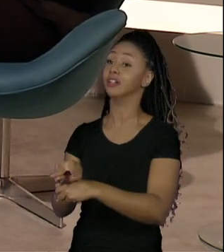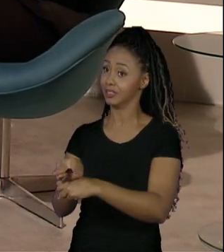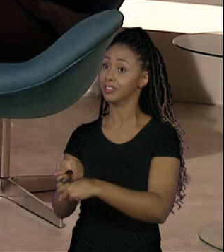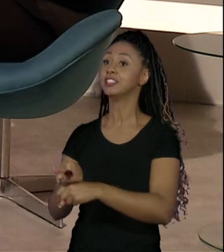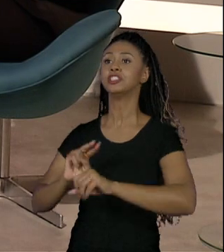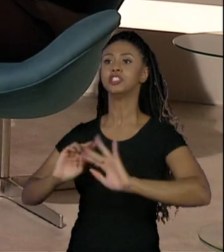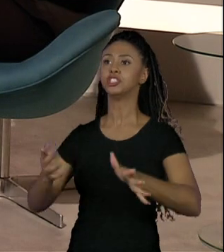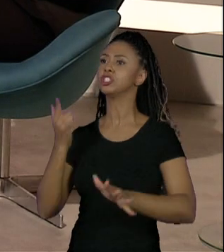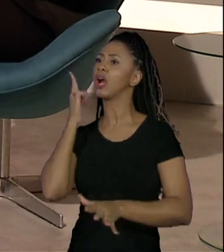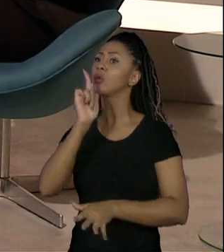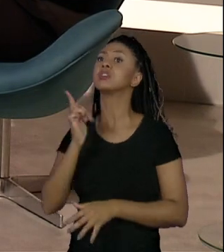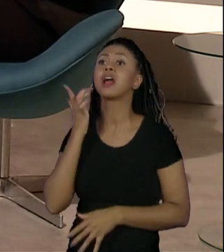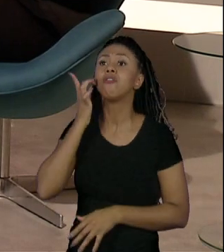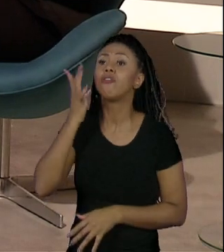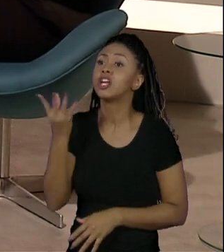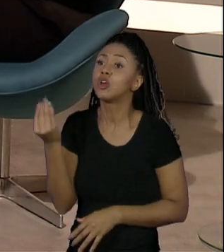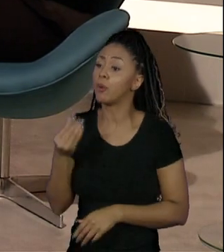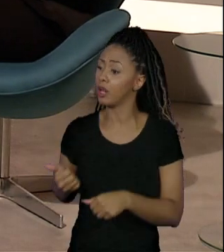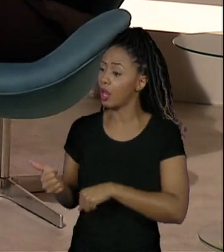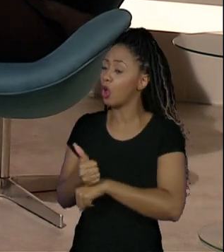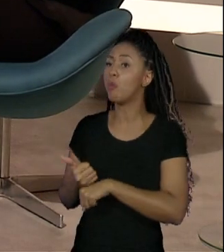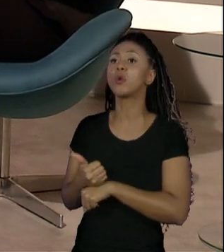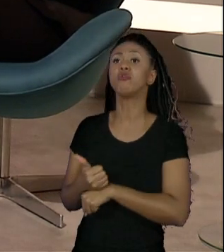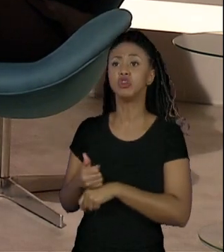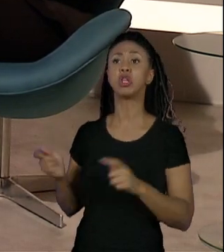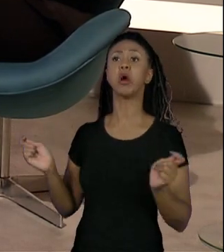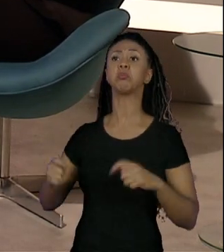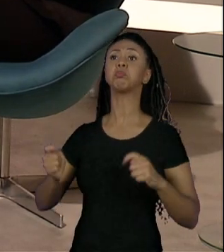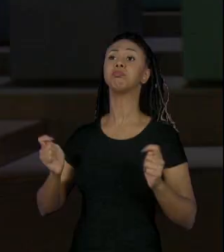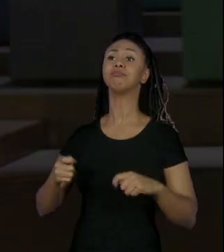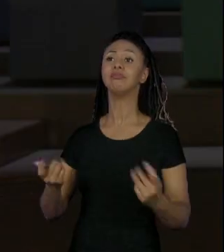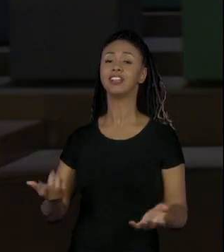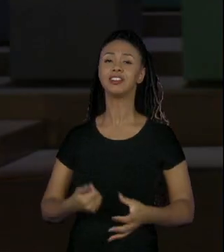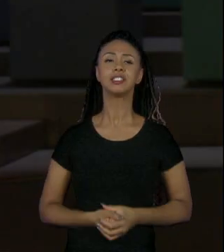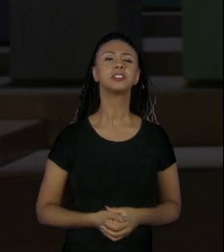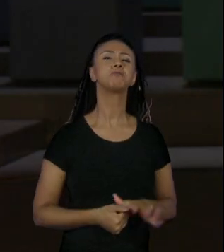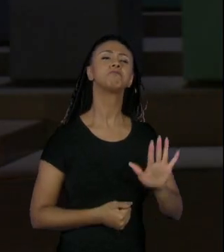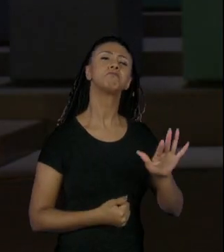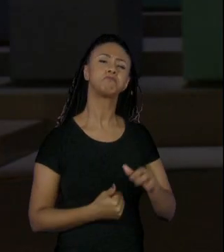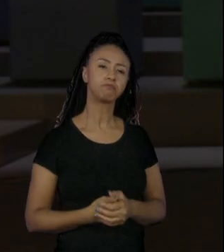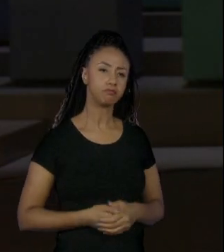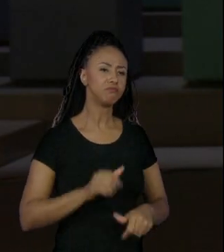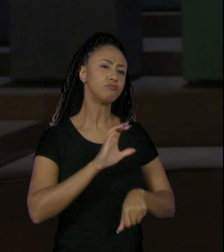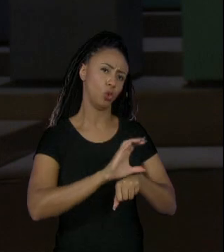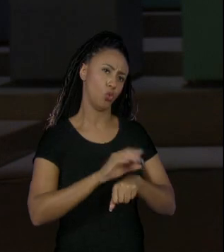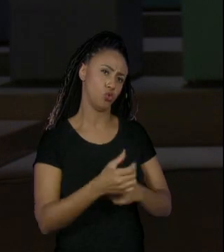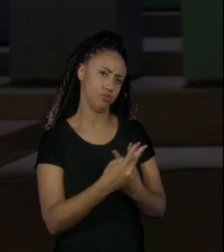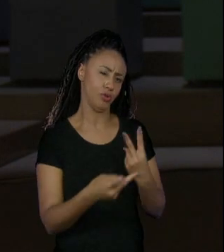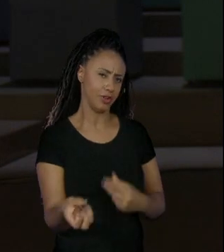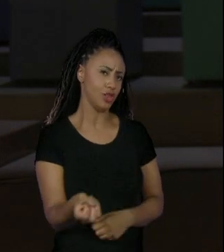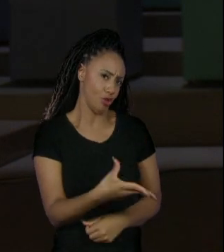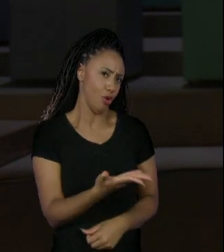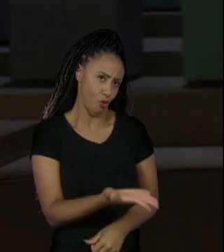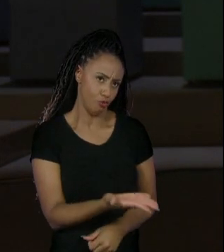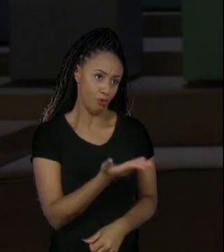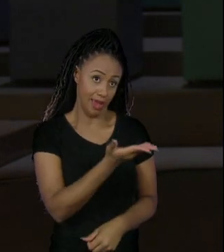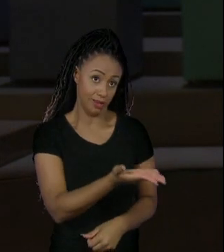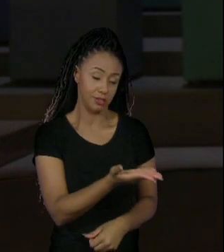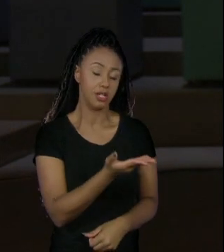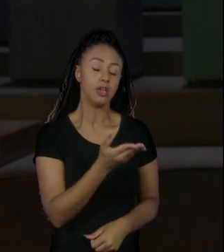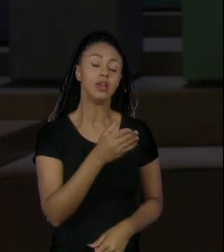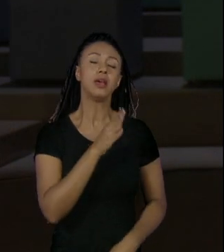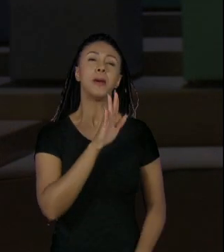essa alta empregabilidade por serem profissionais que se destacam. Por ser um curso novo na Univesp, tem como a gente